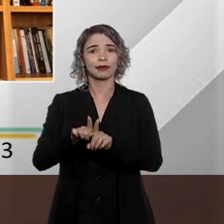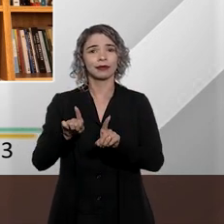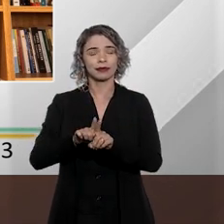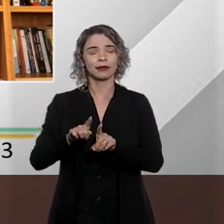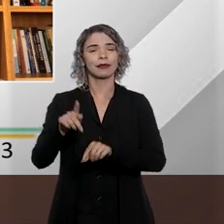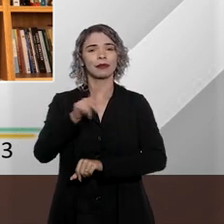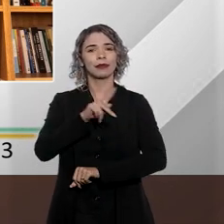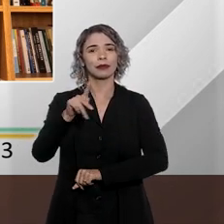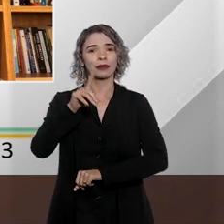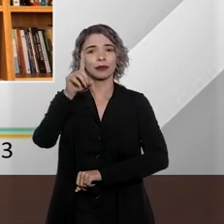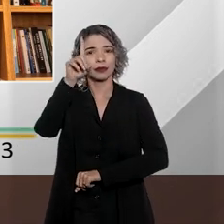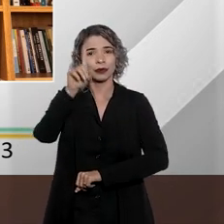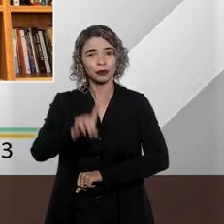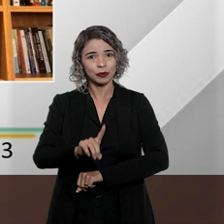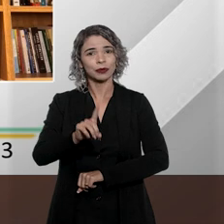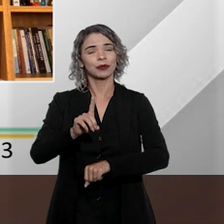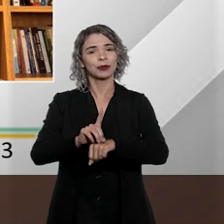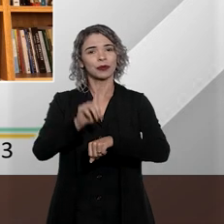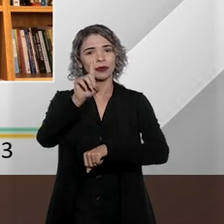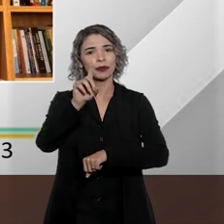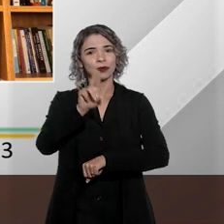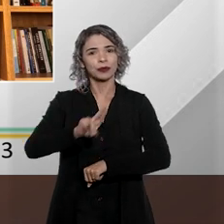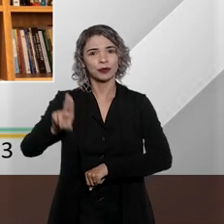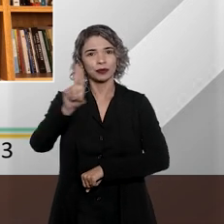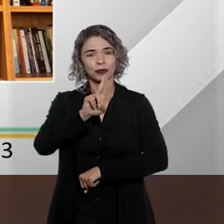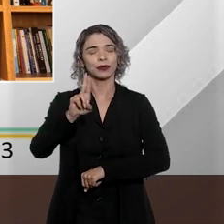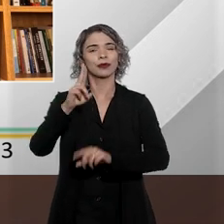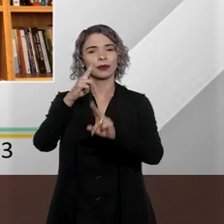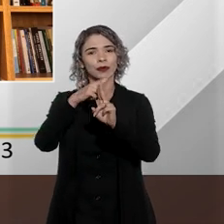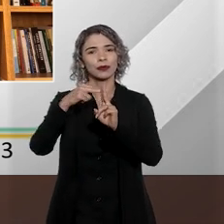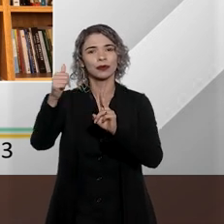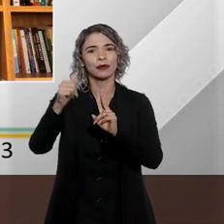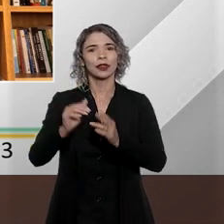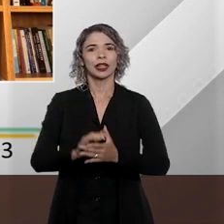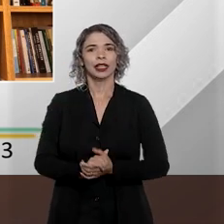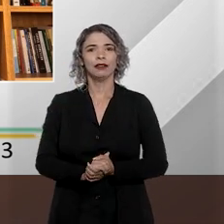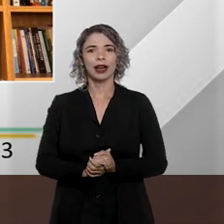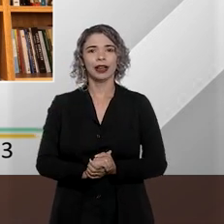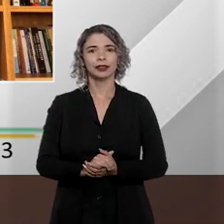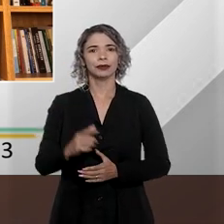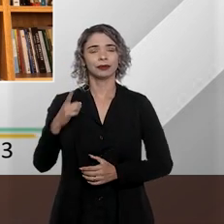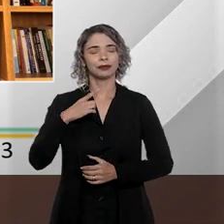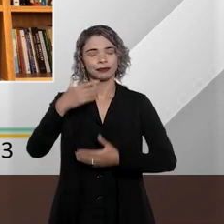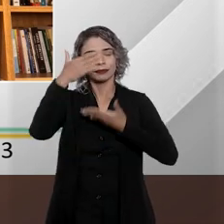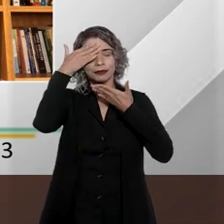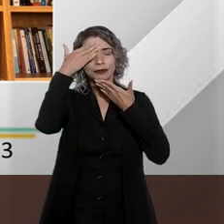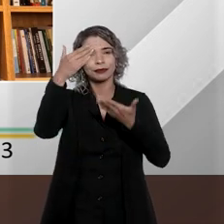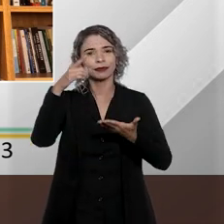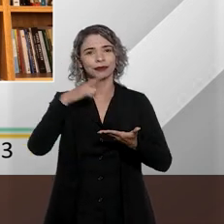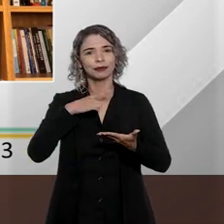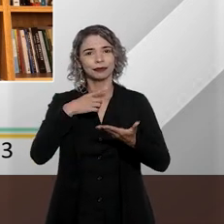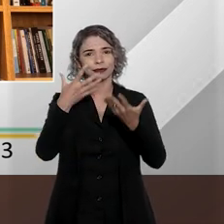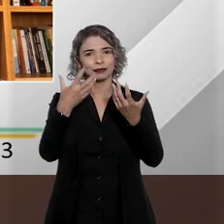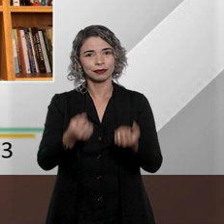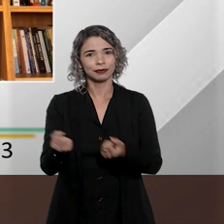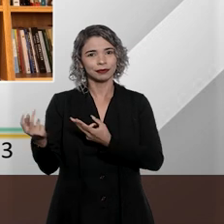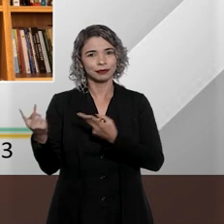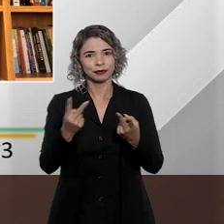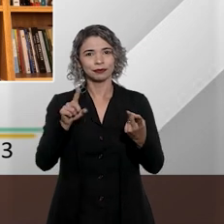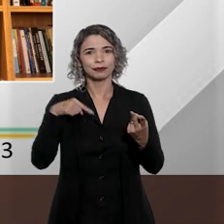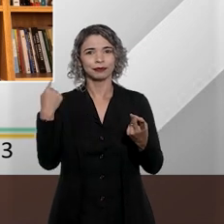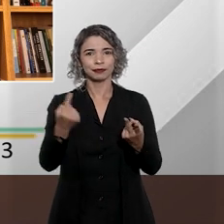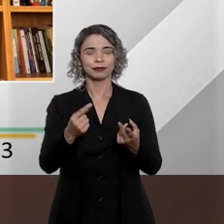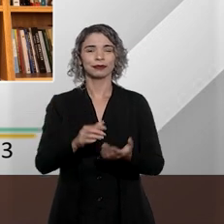penal e doutorando em Direito pela Universidade de Brasília. Muito obrigada, doutor Vinícius, por aceitar o nosso convite.